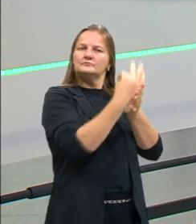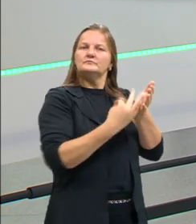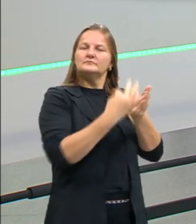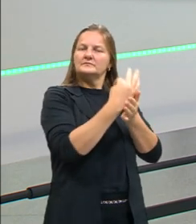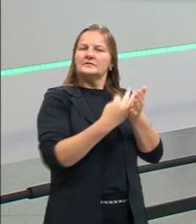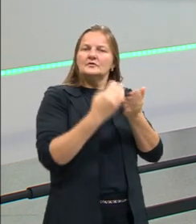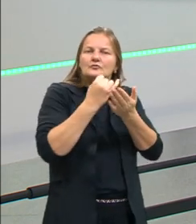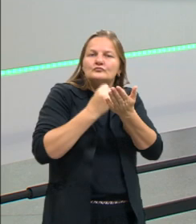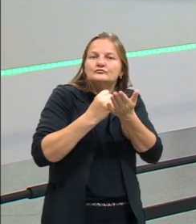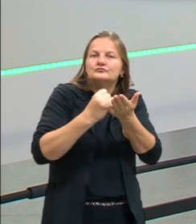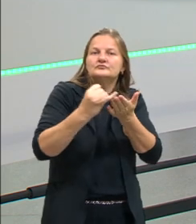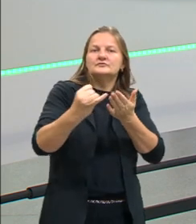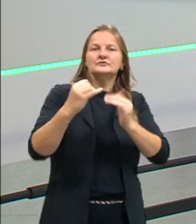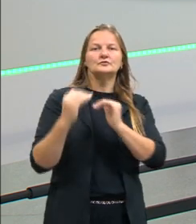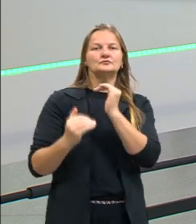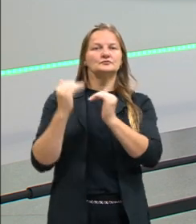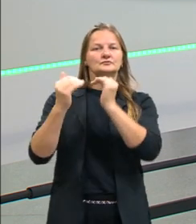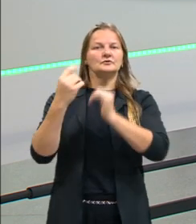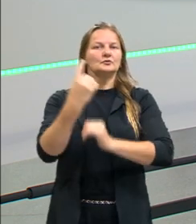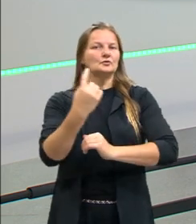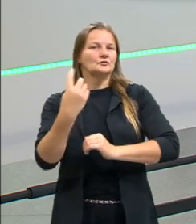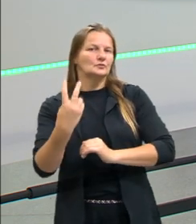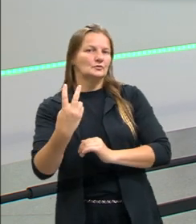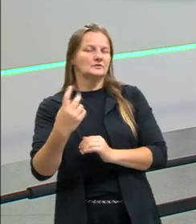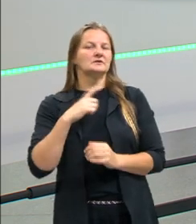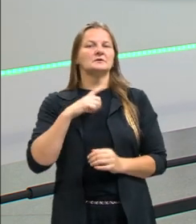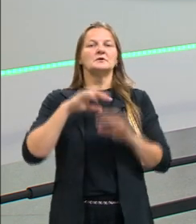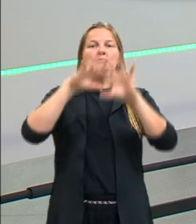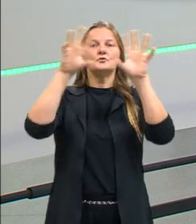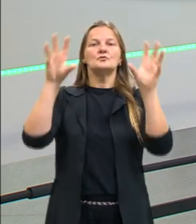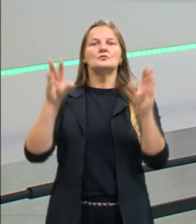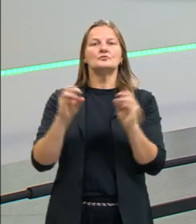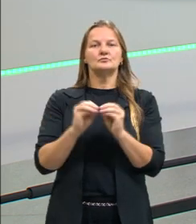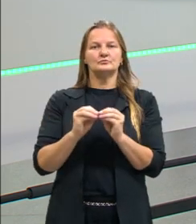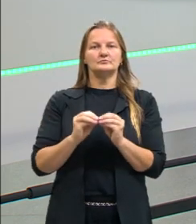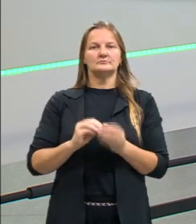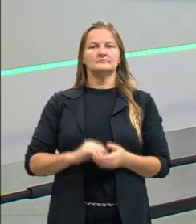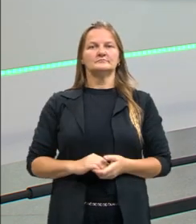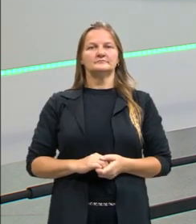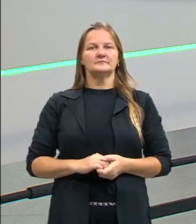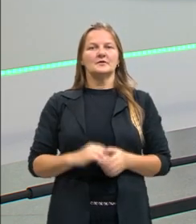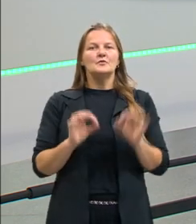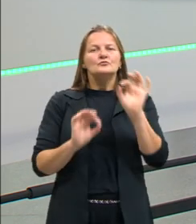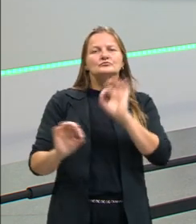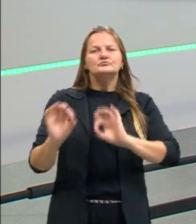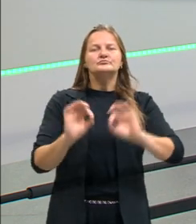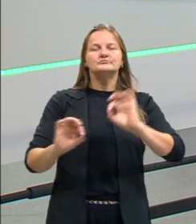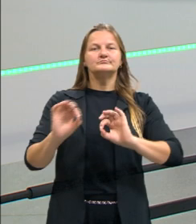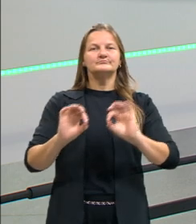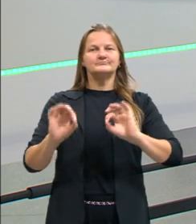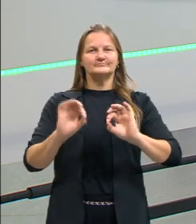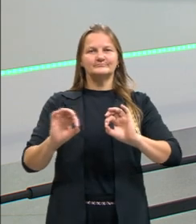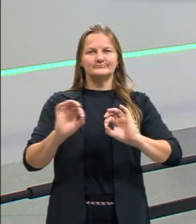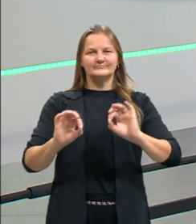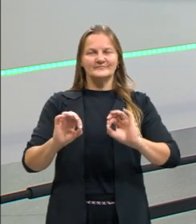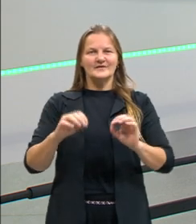introdução, no desenvolvimento 1 e 2, na conclusão, de uma maneira mais